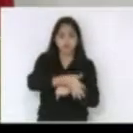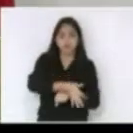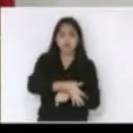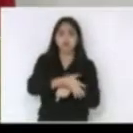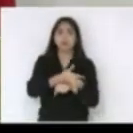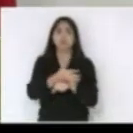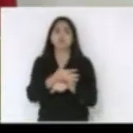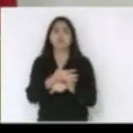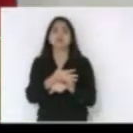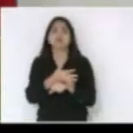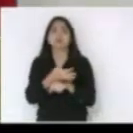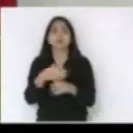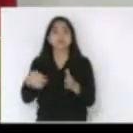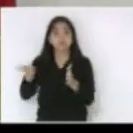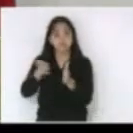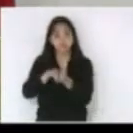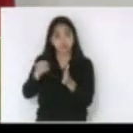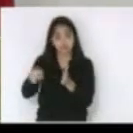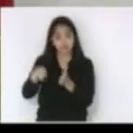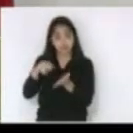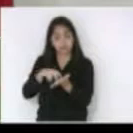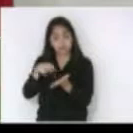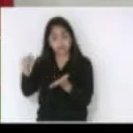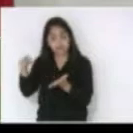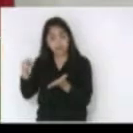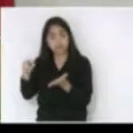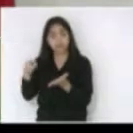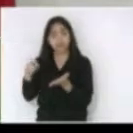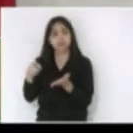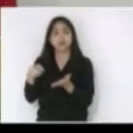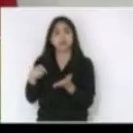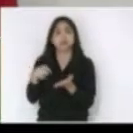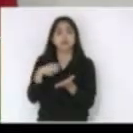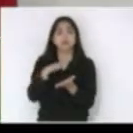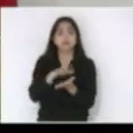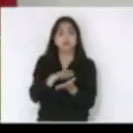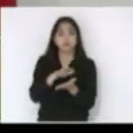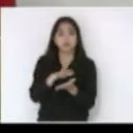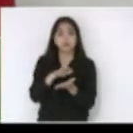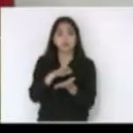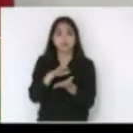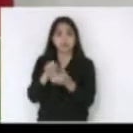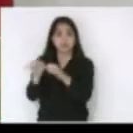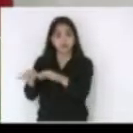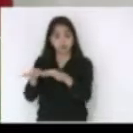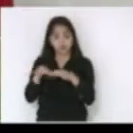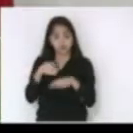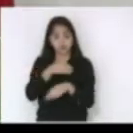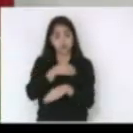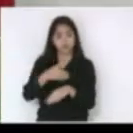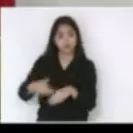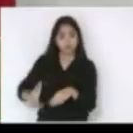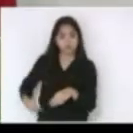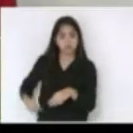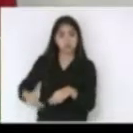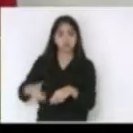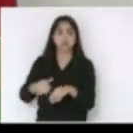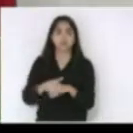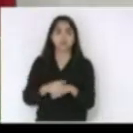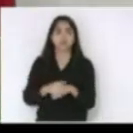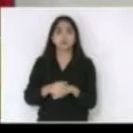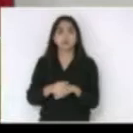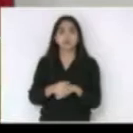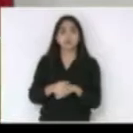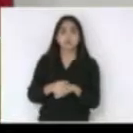numa audiência pública pública aonde que audiência com sucesso aonde que o Antonieta de Bairros